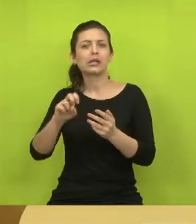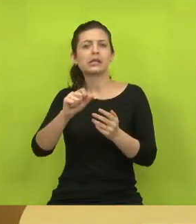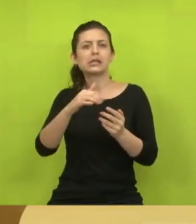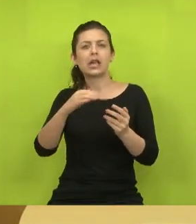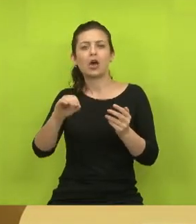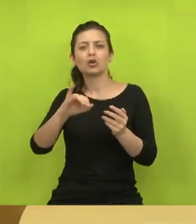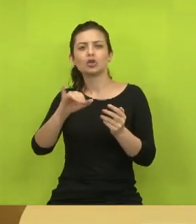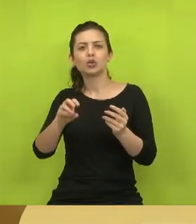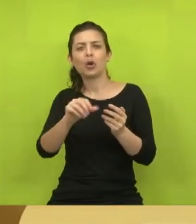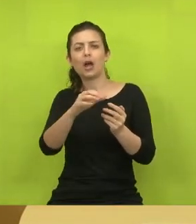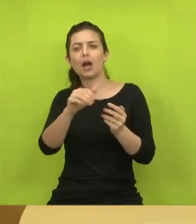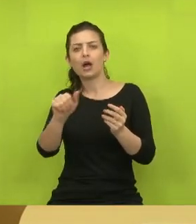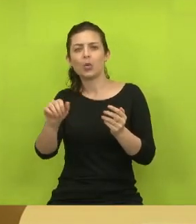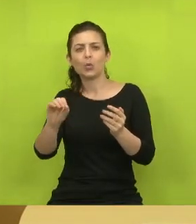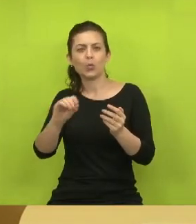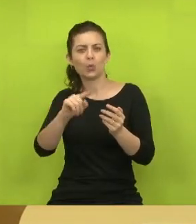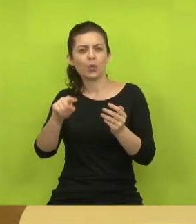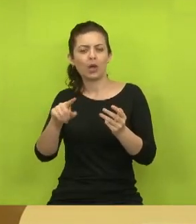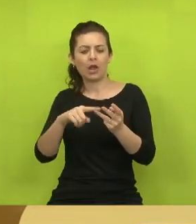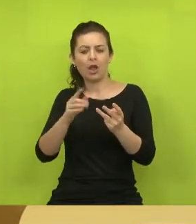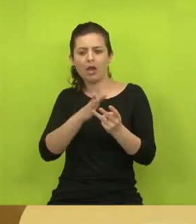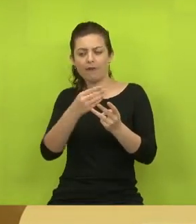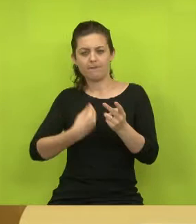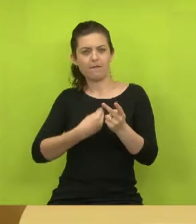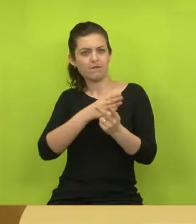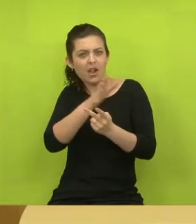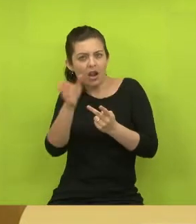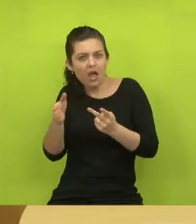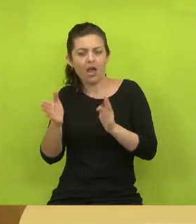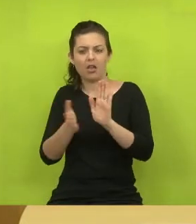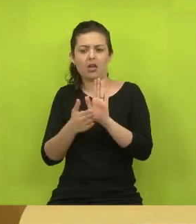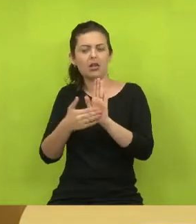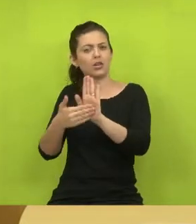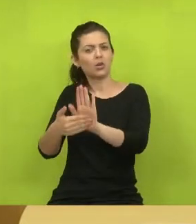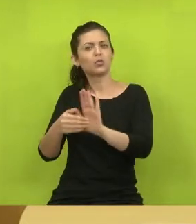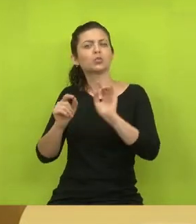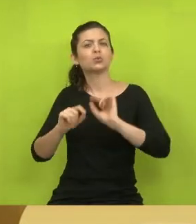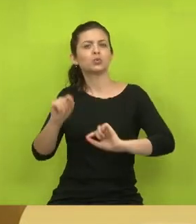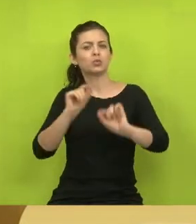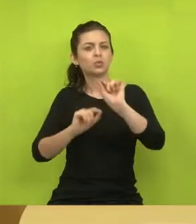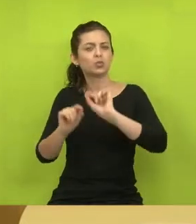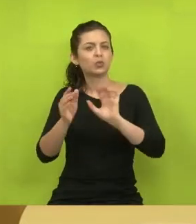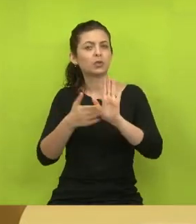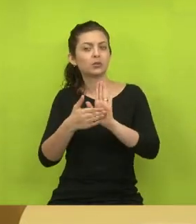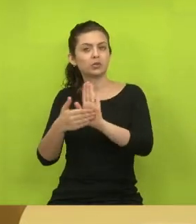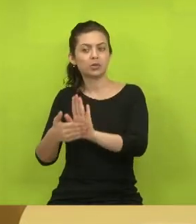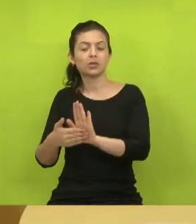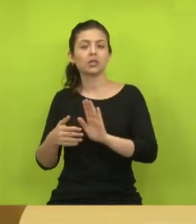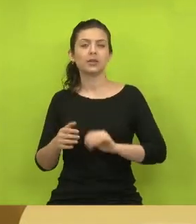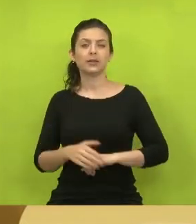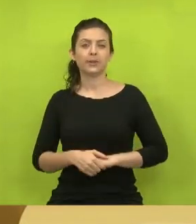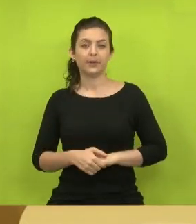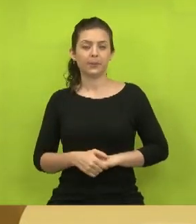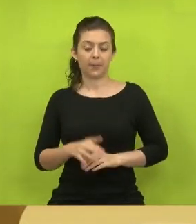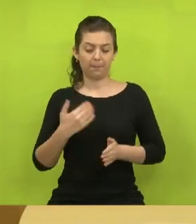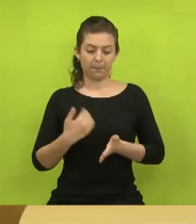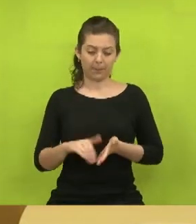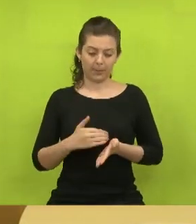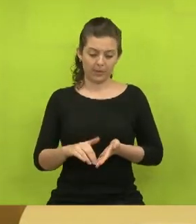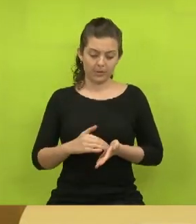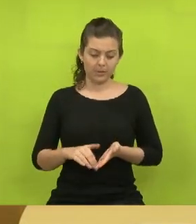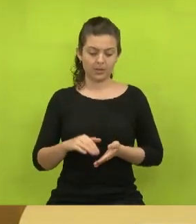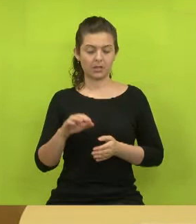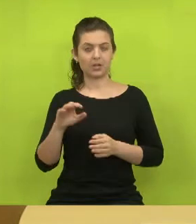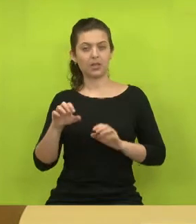João. Nós estivemos lá. Então, a proposta é o quê? A proposta era que a Secretaria